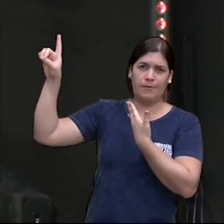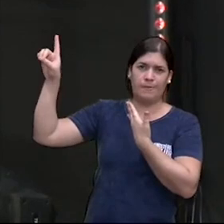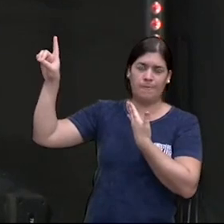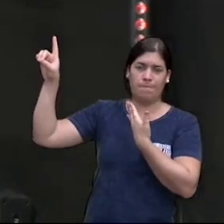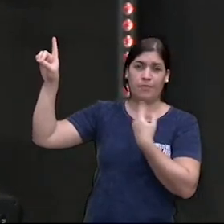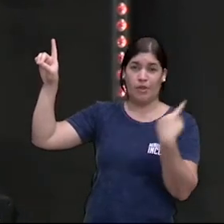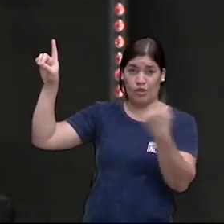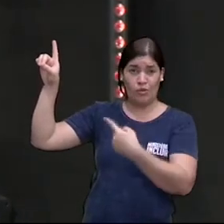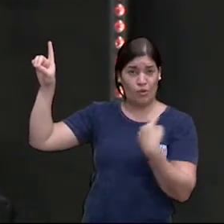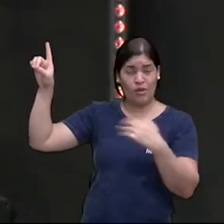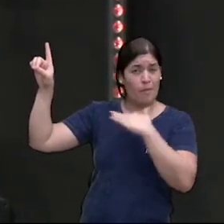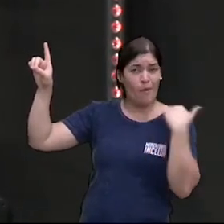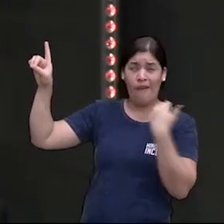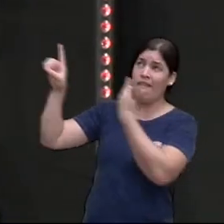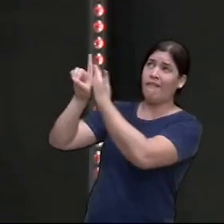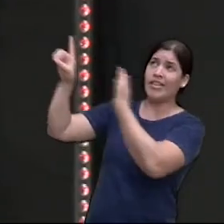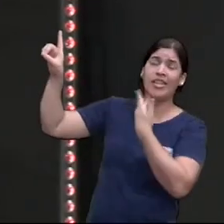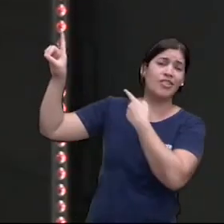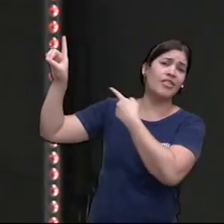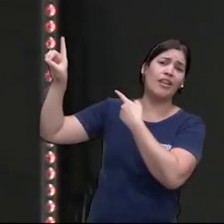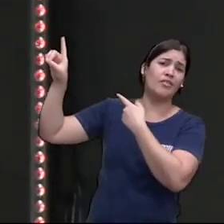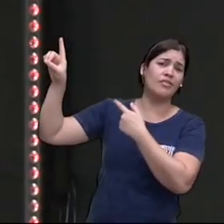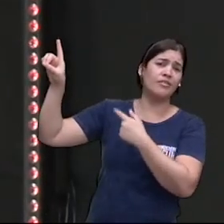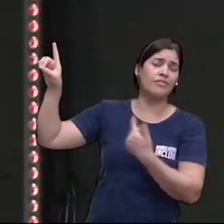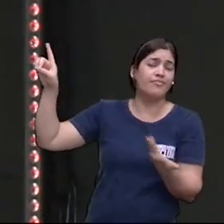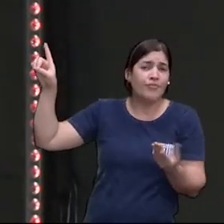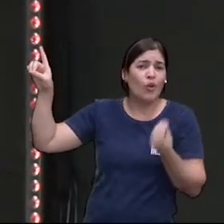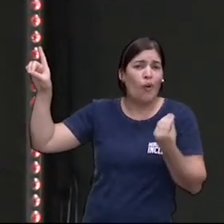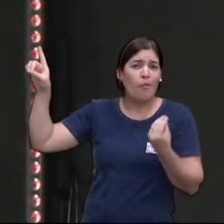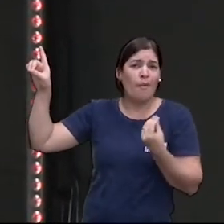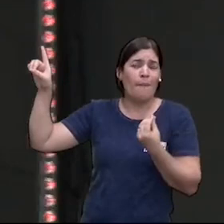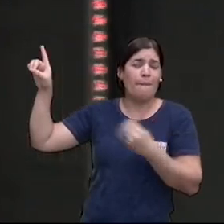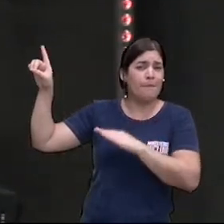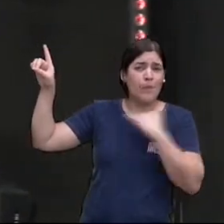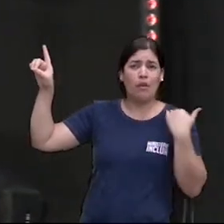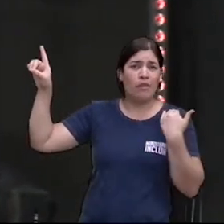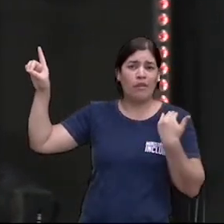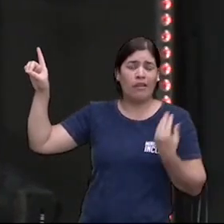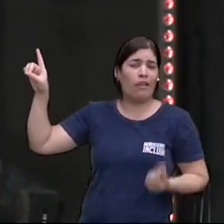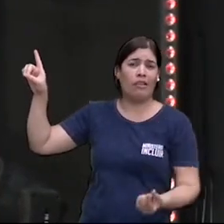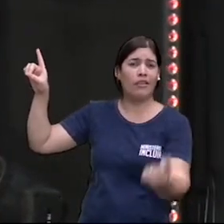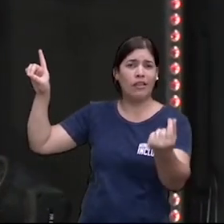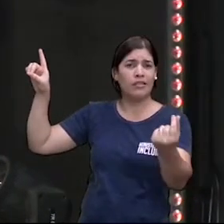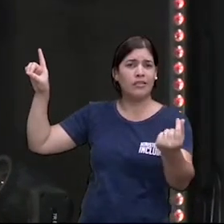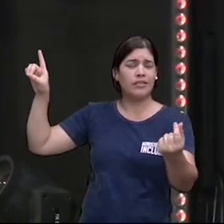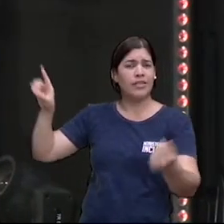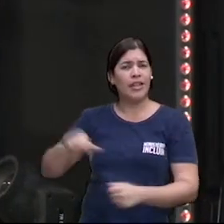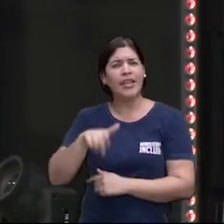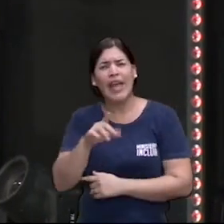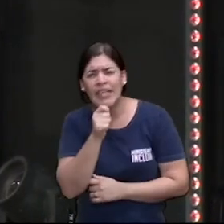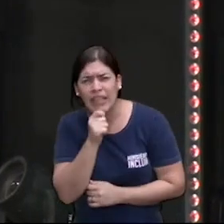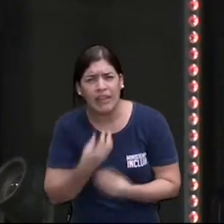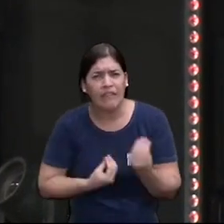afastados de Deus quem morre afastado de Deus morre pra ficar afastado de Deus quem não tem vida eterna vai continuar